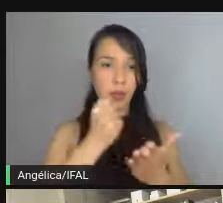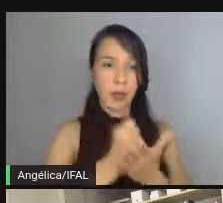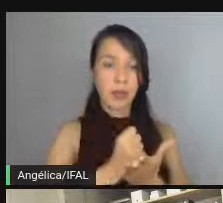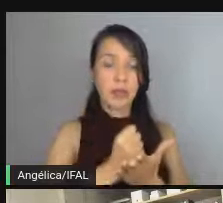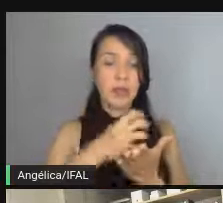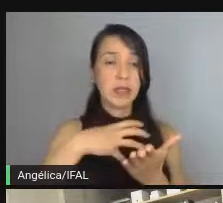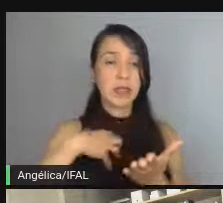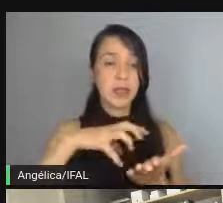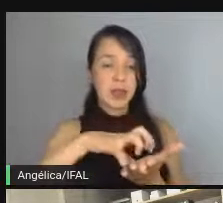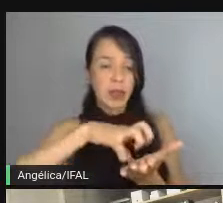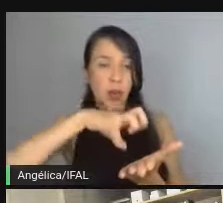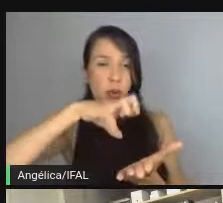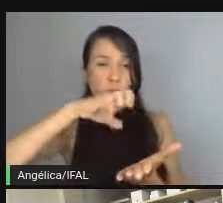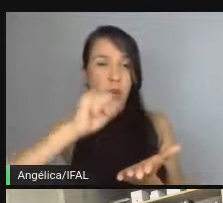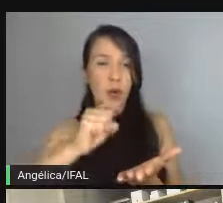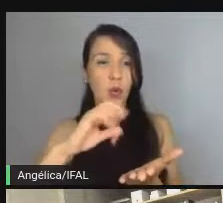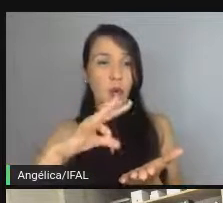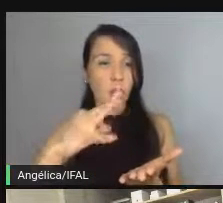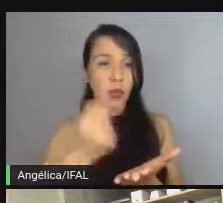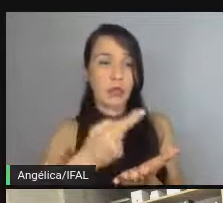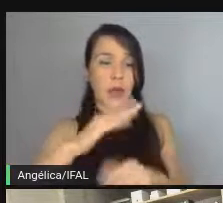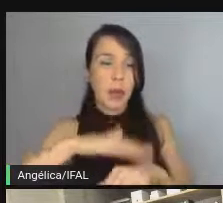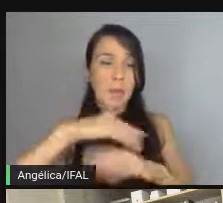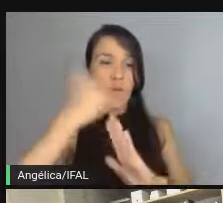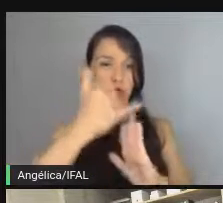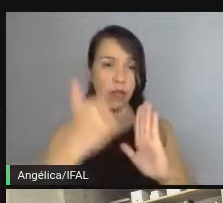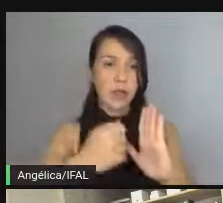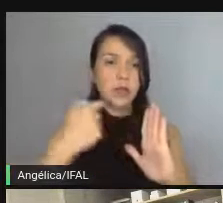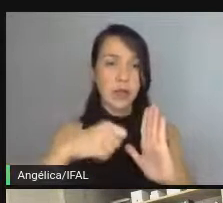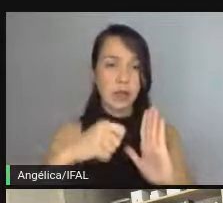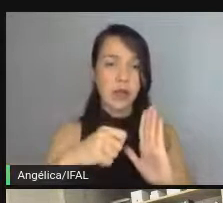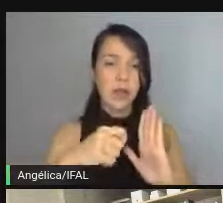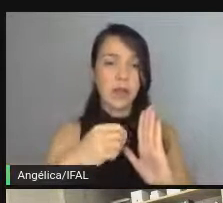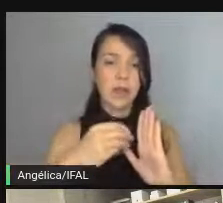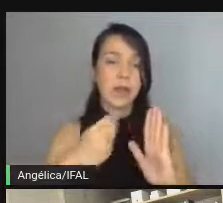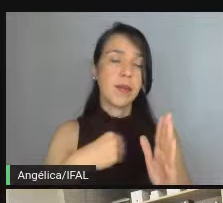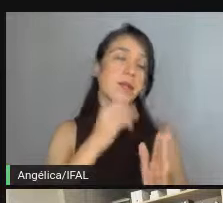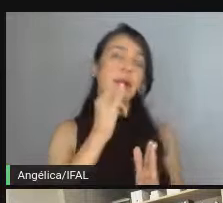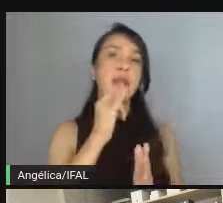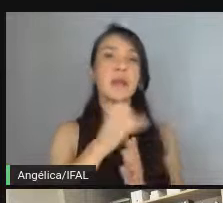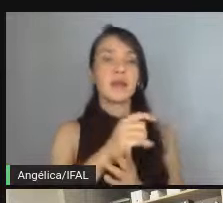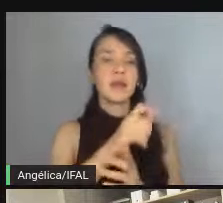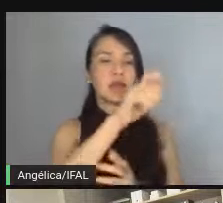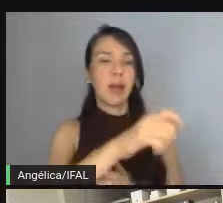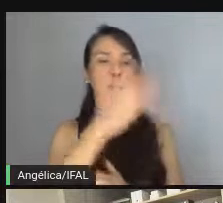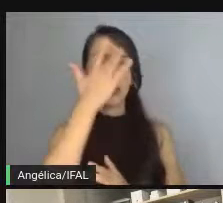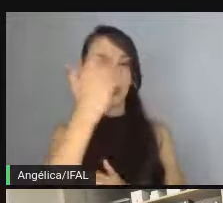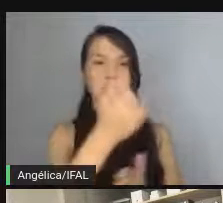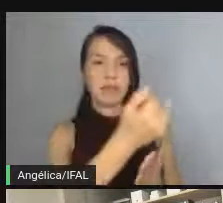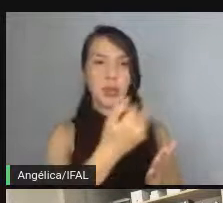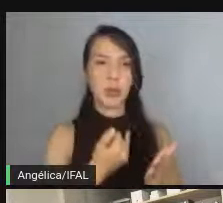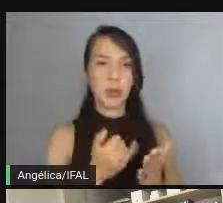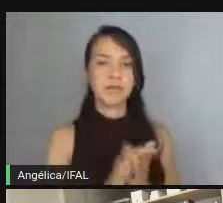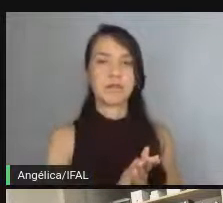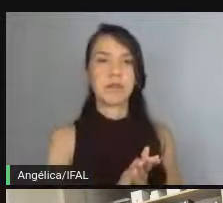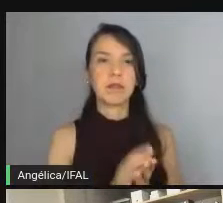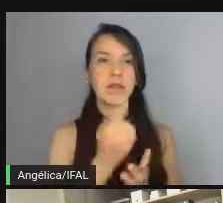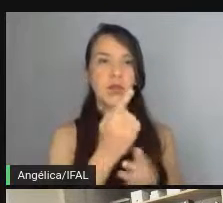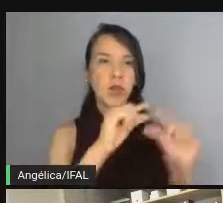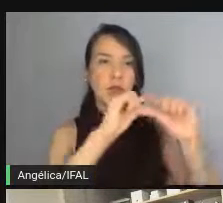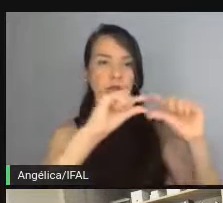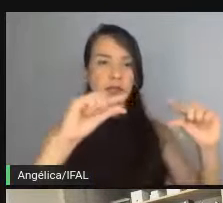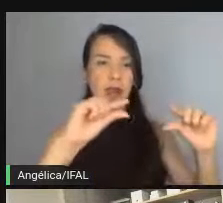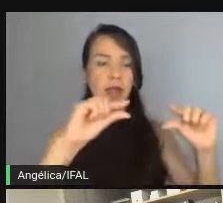sempre o máximo de informações que você conseguir do que foi passado. Se o cara te mandou uma funcionalidade com uma frase,